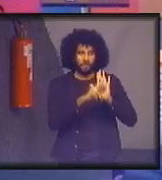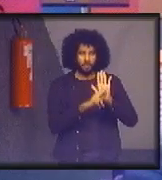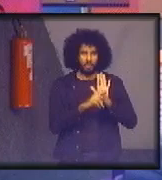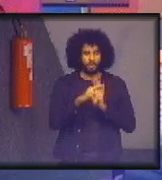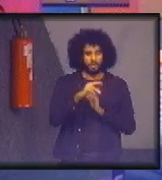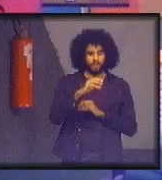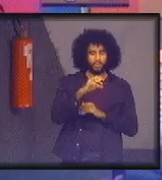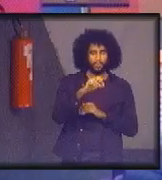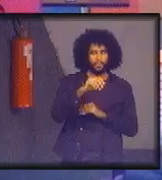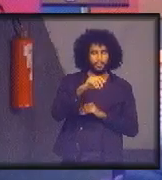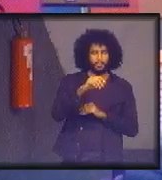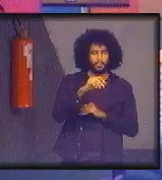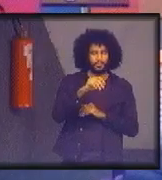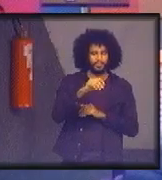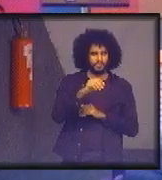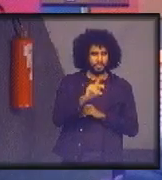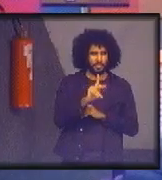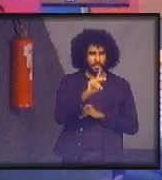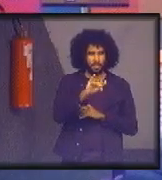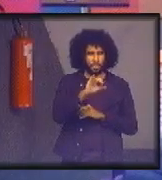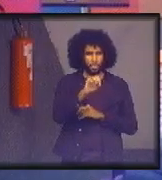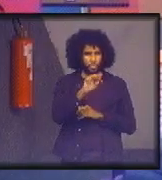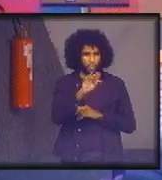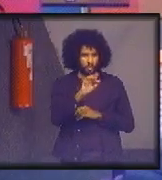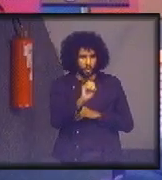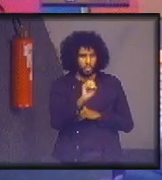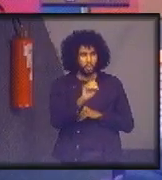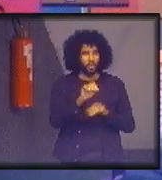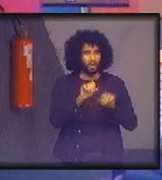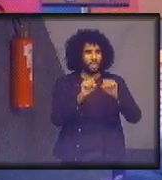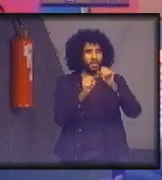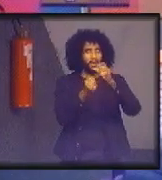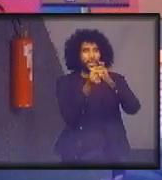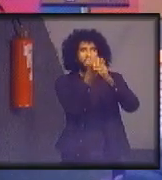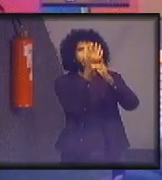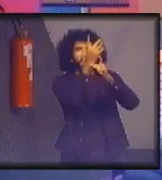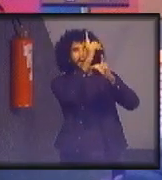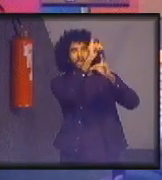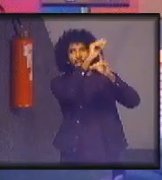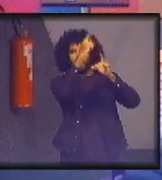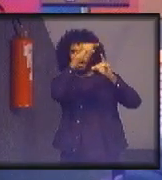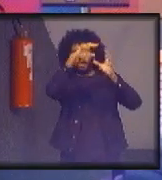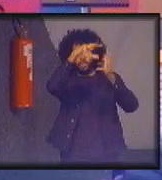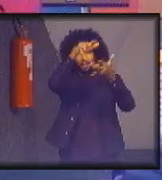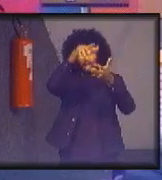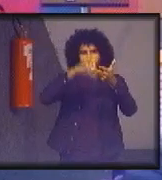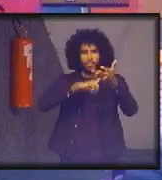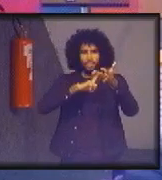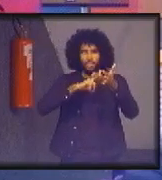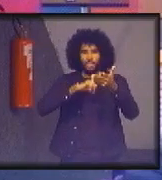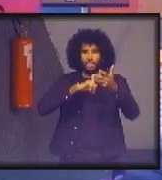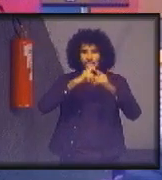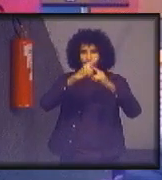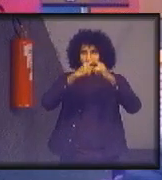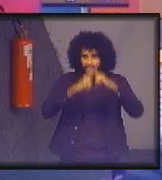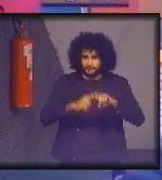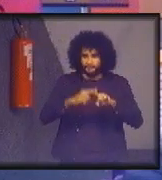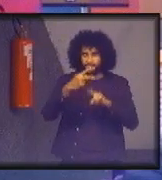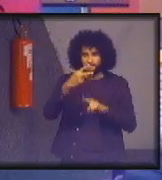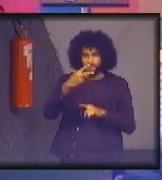substâncias que não destroem a camada de ozônio, mas, para você ter ideia, tinham 23 mil vezes o impacto